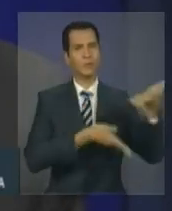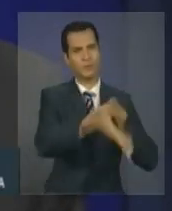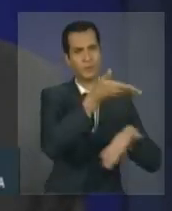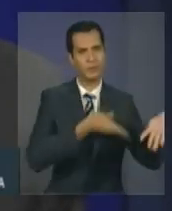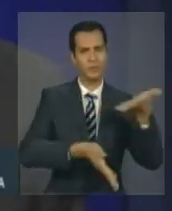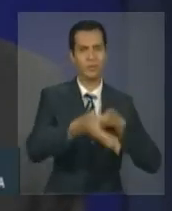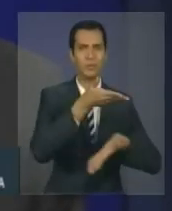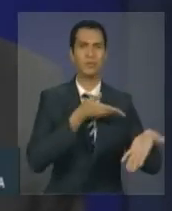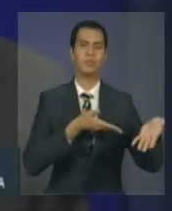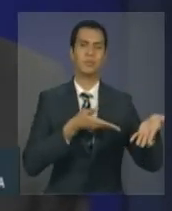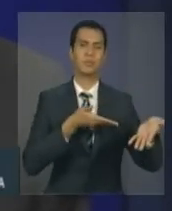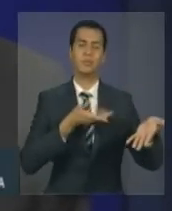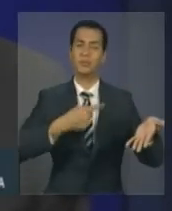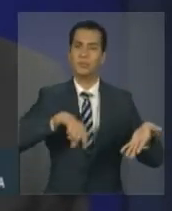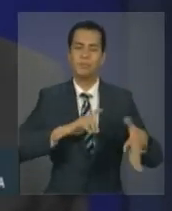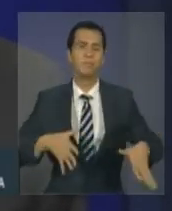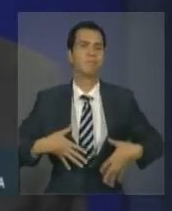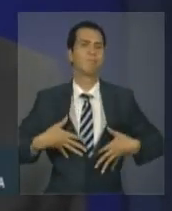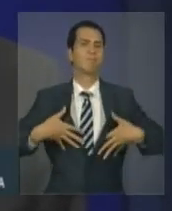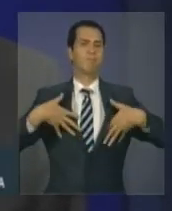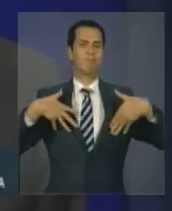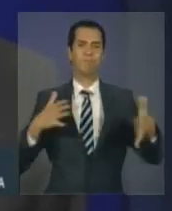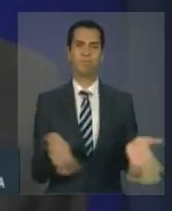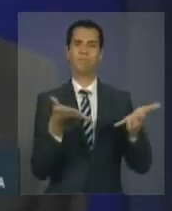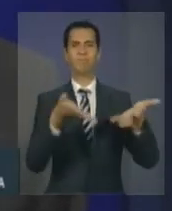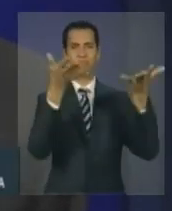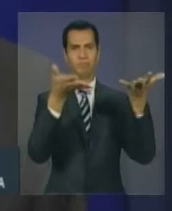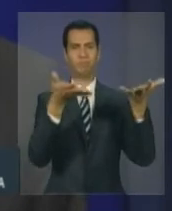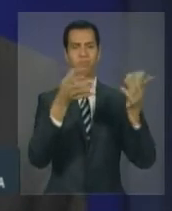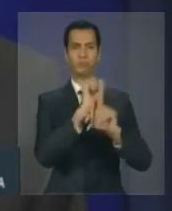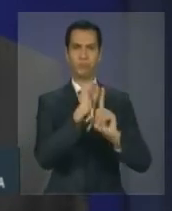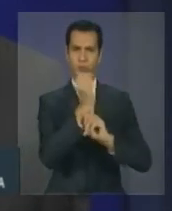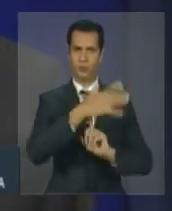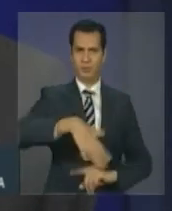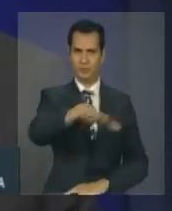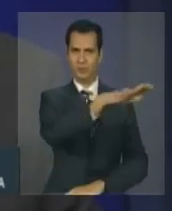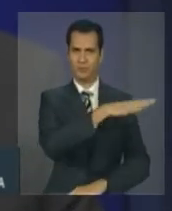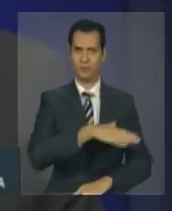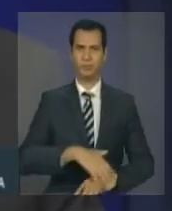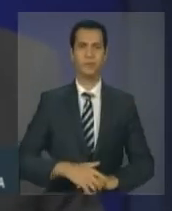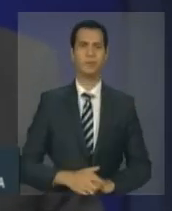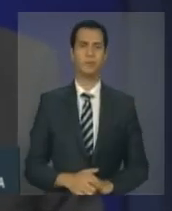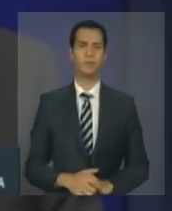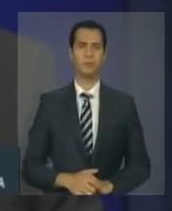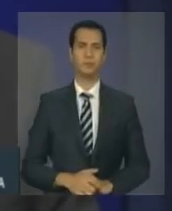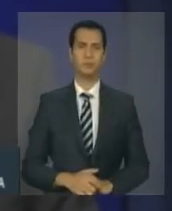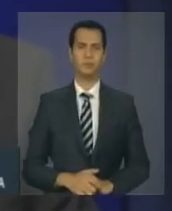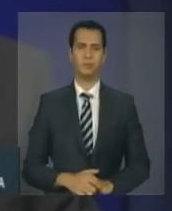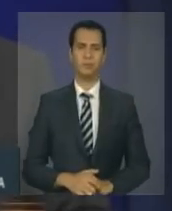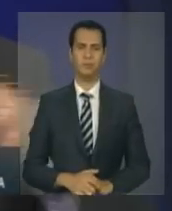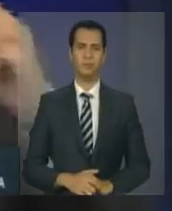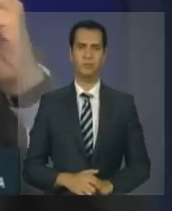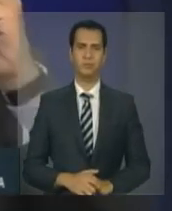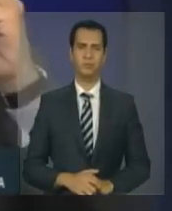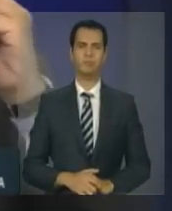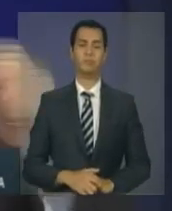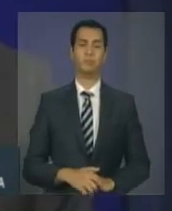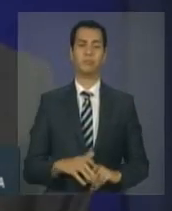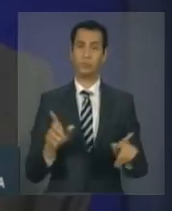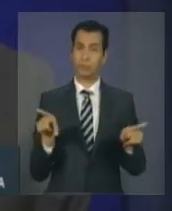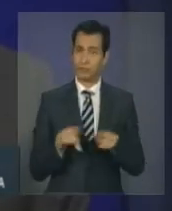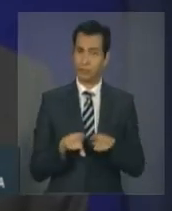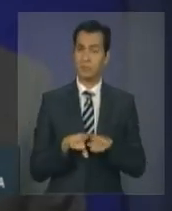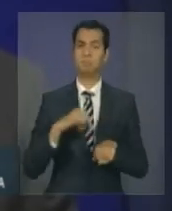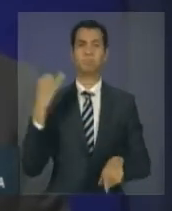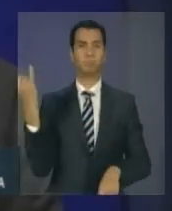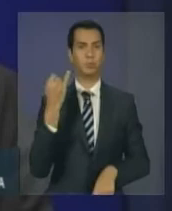mobiliza e entusiasma as nossas sociedades. Um domínio concreto da maior importância é o Acordo